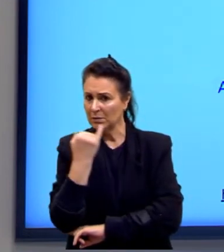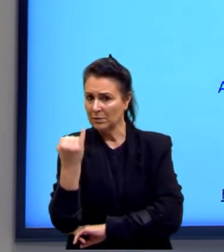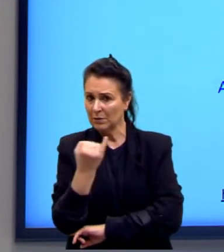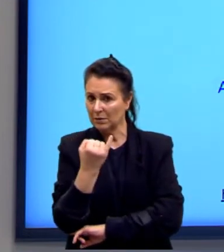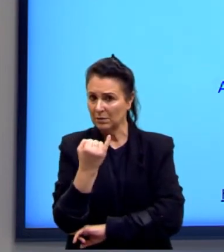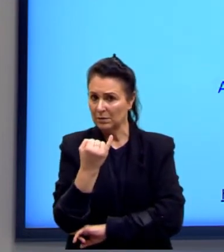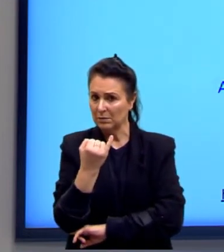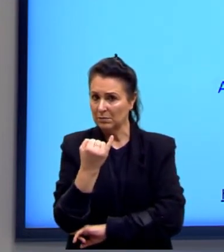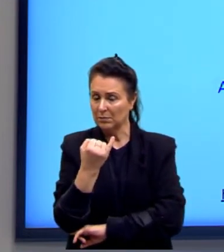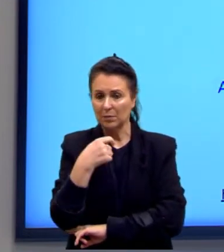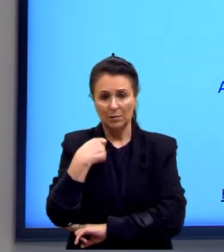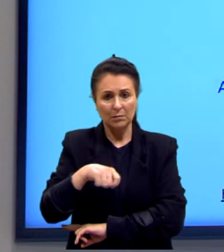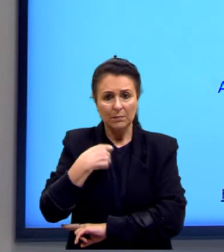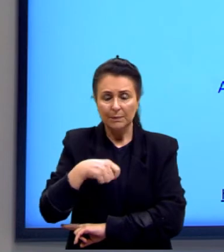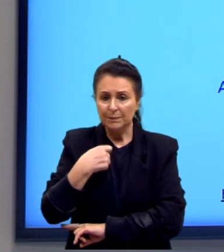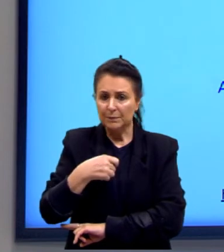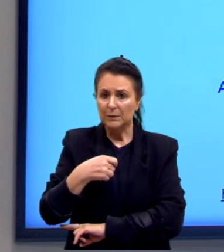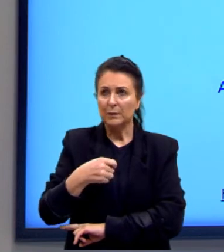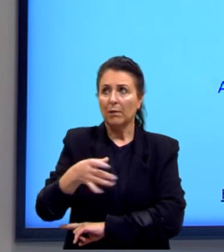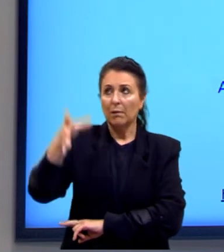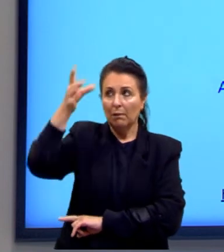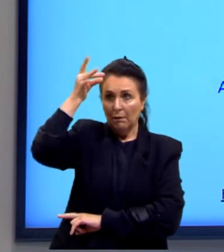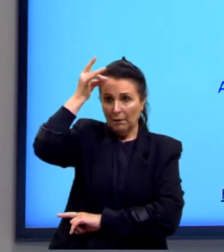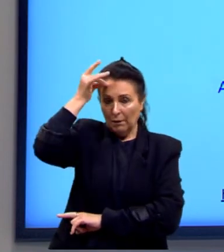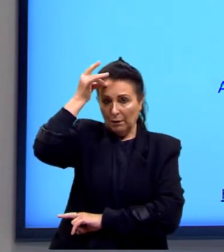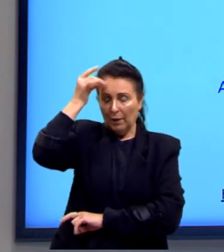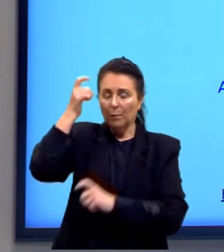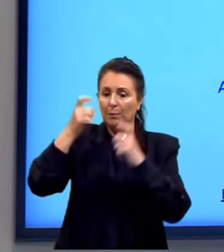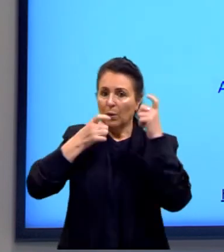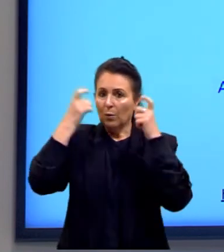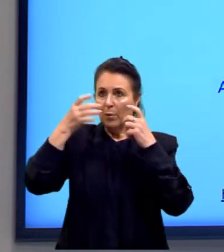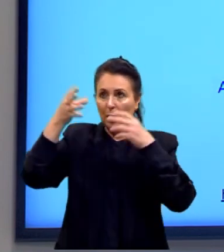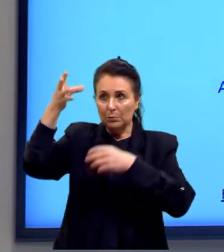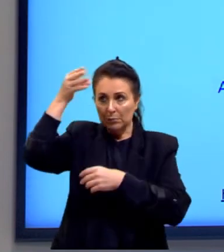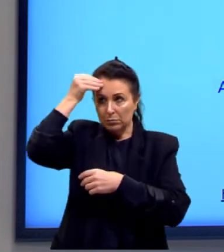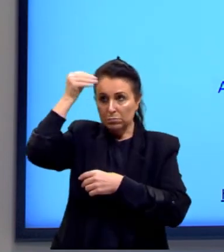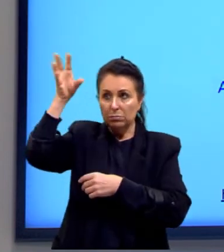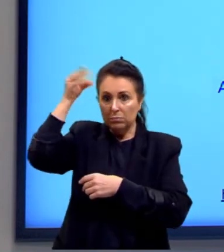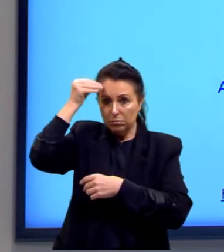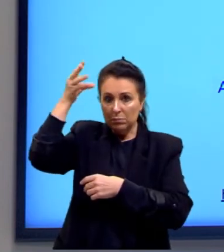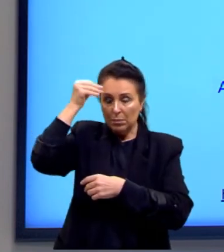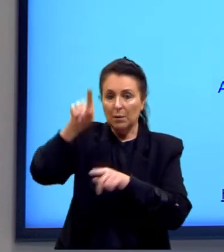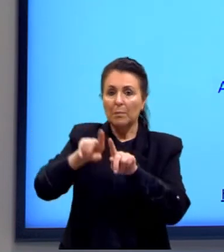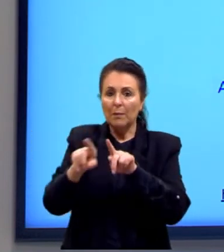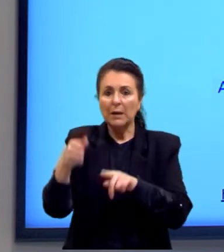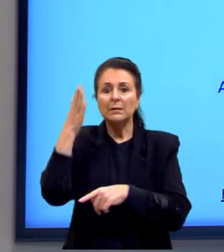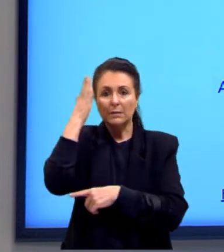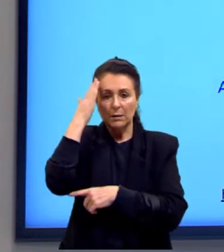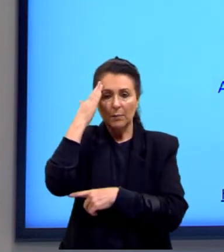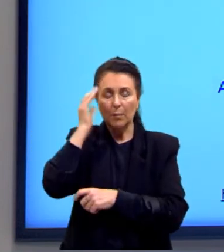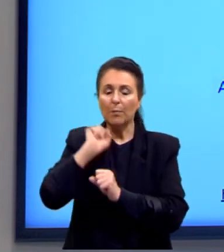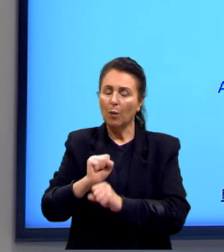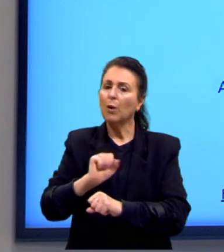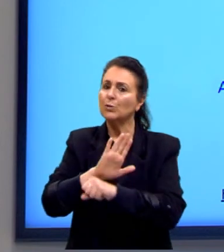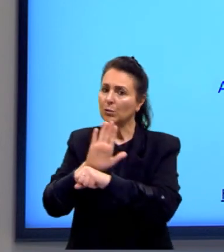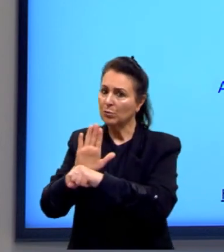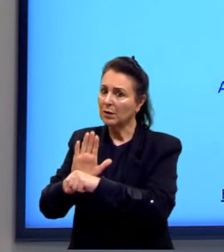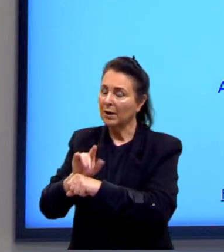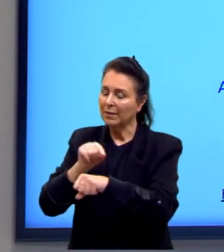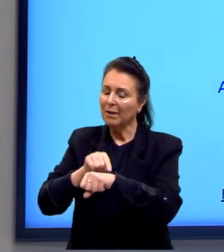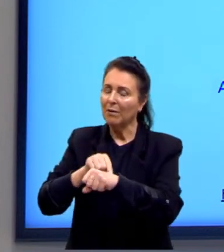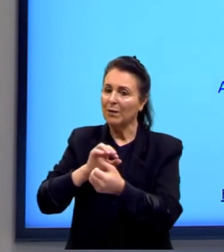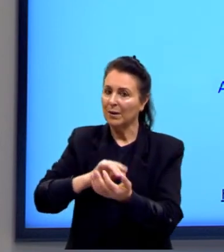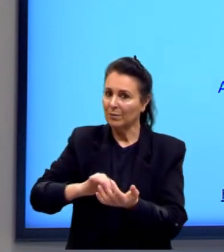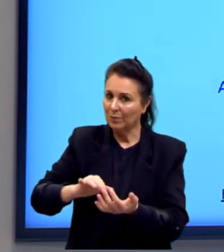relações vocês não precisam decorar, memorizar, mas, se vocês souberem, ela pode auxiliar, então, nos cálculos.